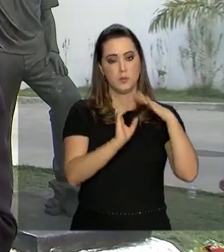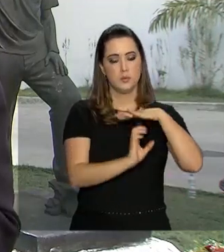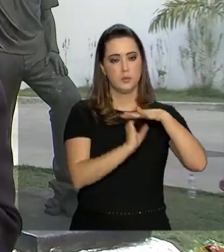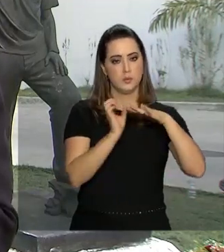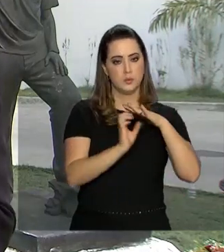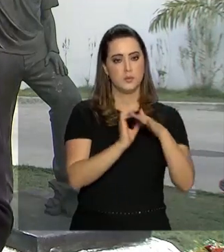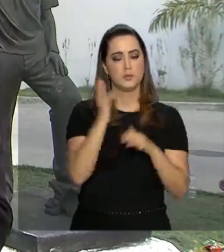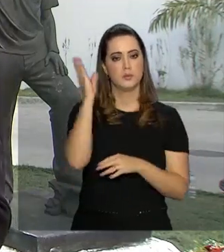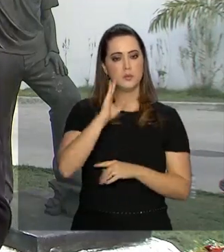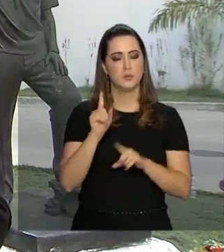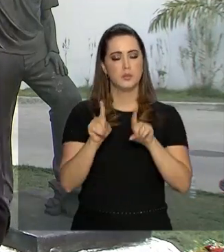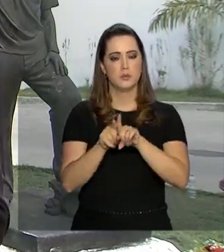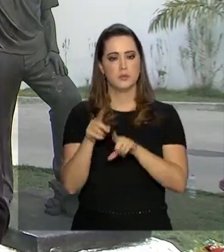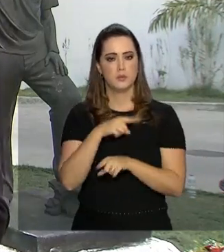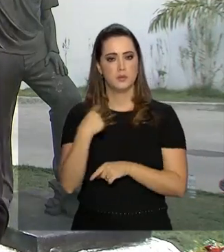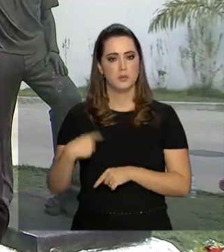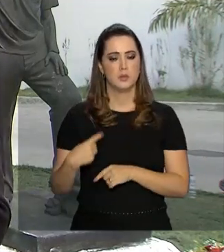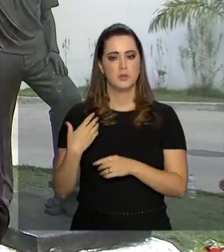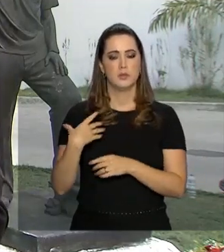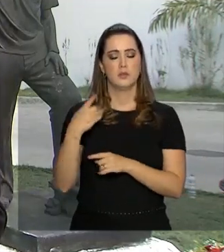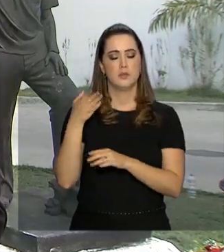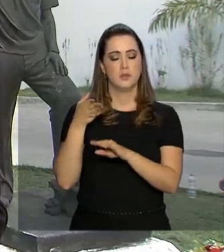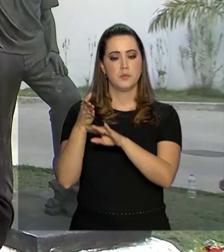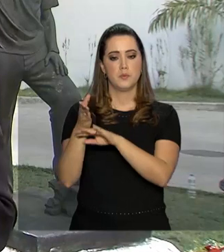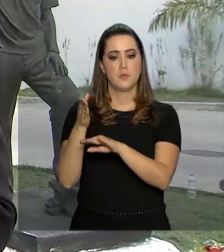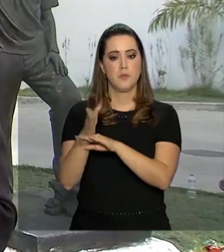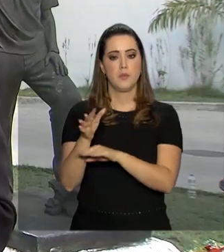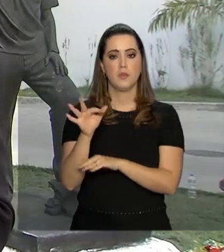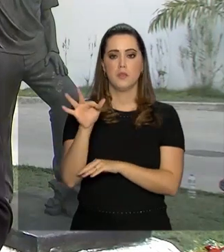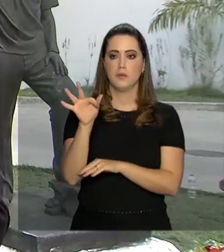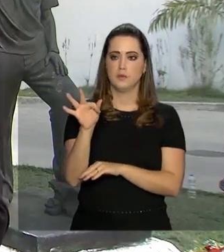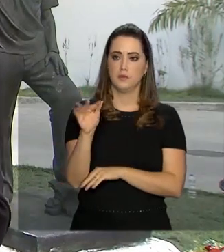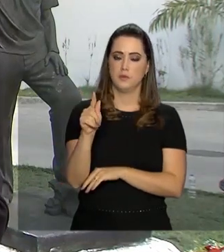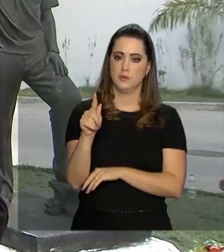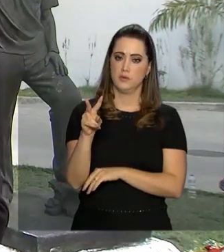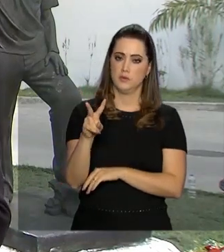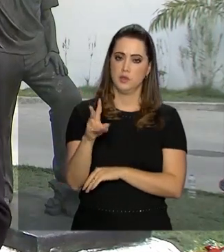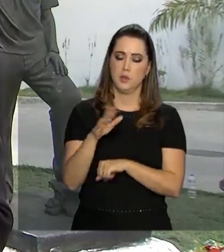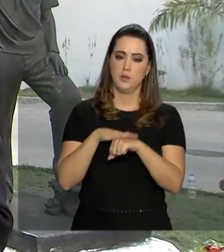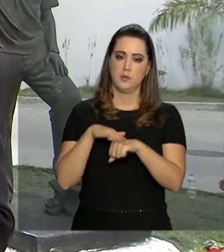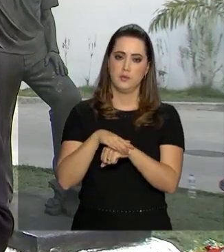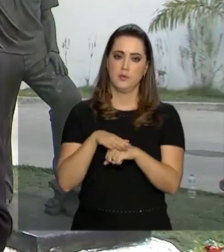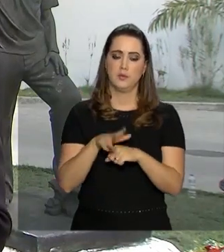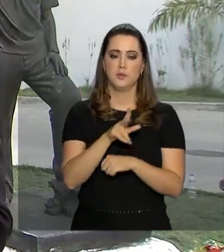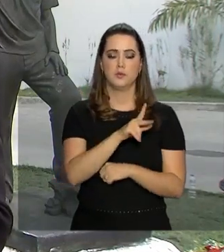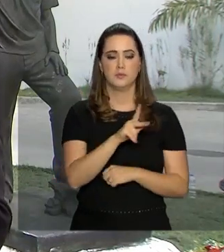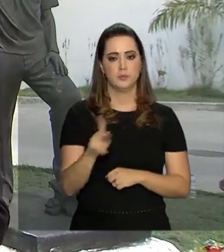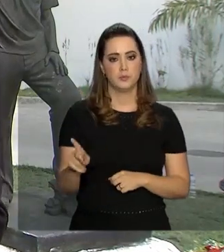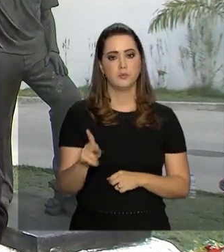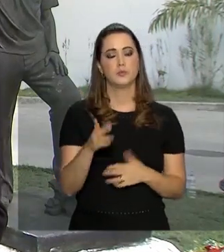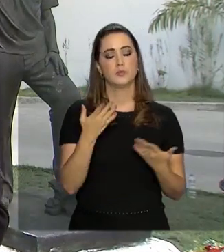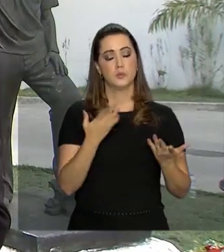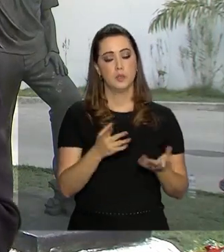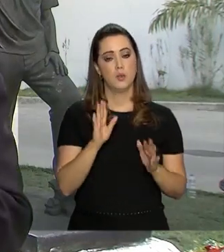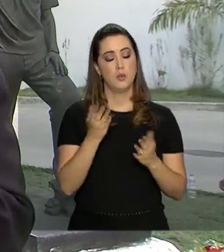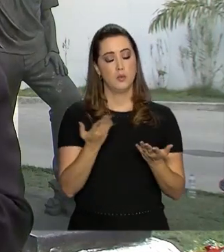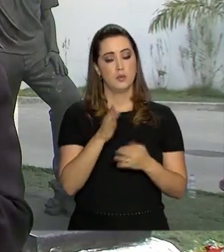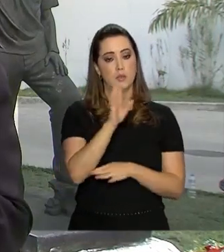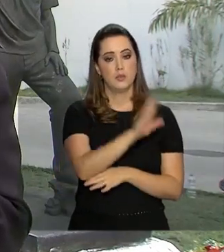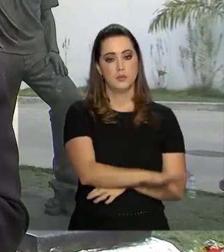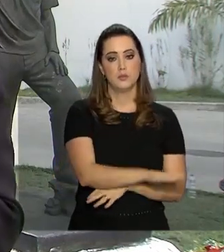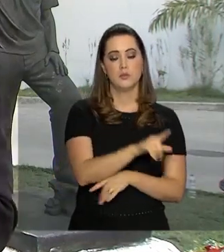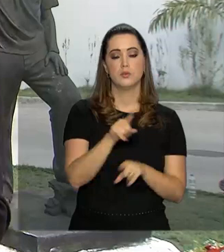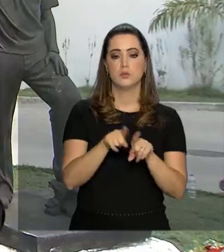e da China e seguiu para a Fundação Getúlio Vargas, aqui no Rio de Janeiro, onde se conversou com o presidente da Fundação. Na parte da tarde,